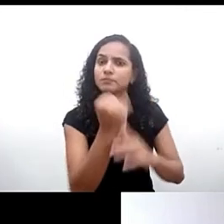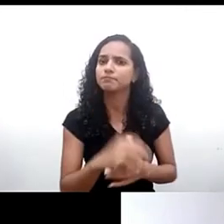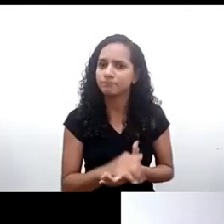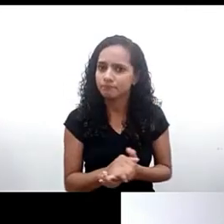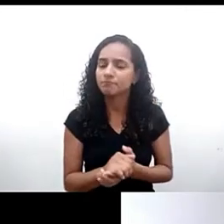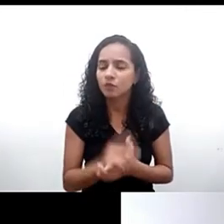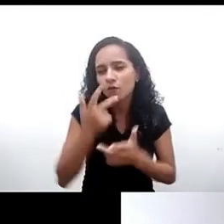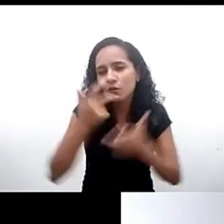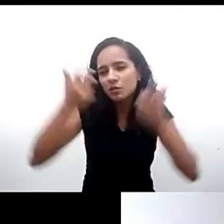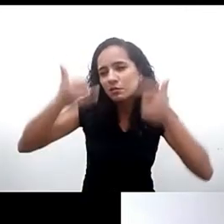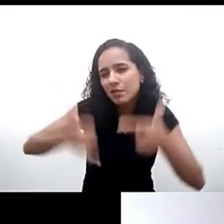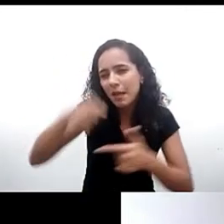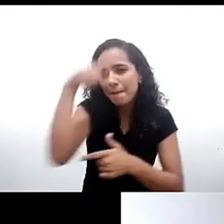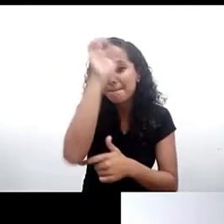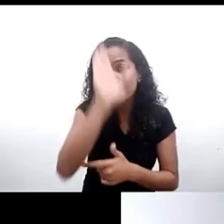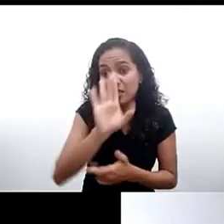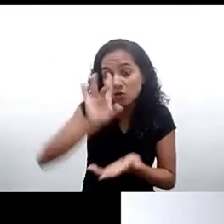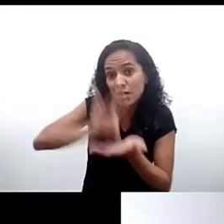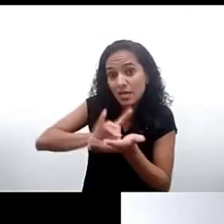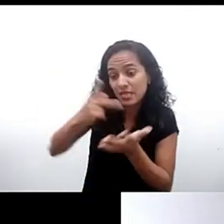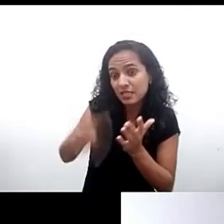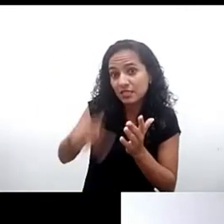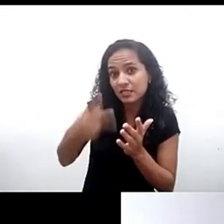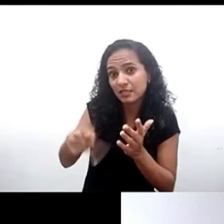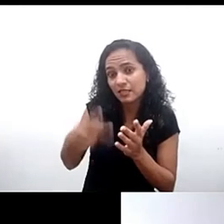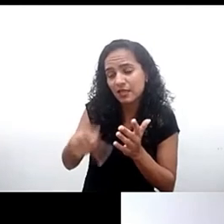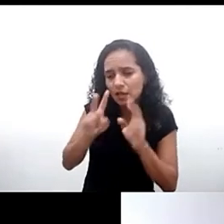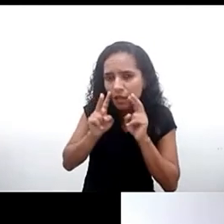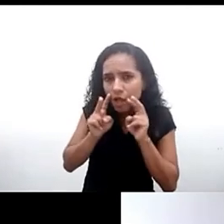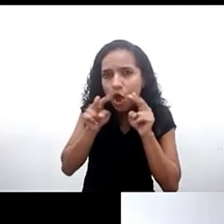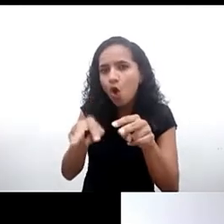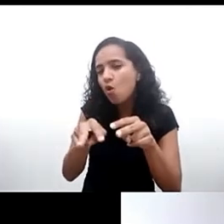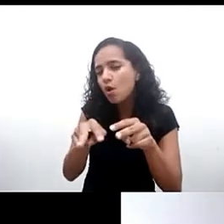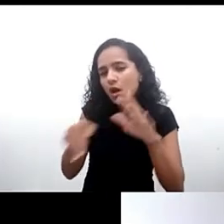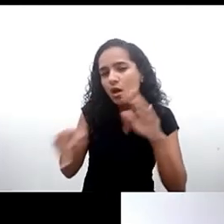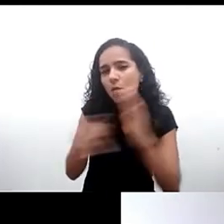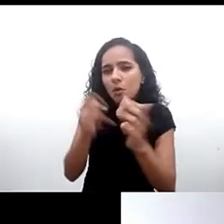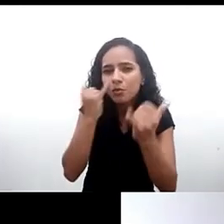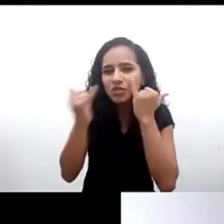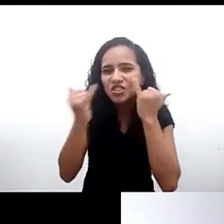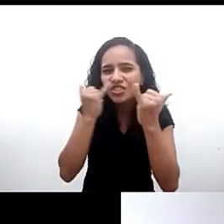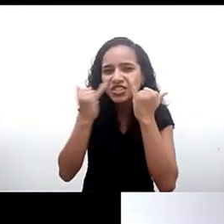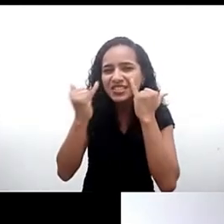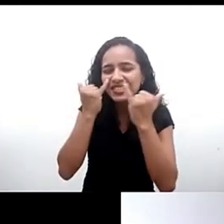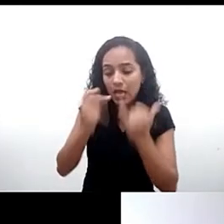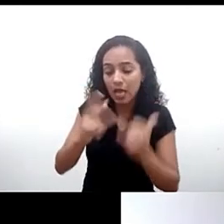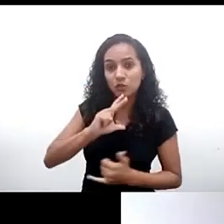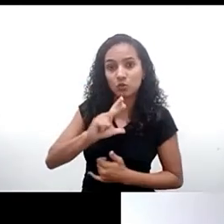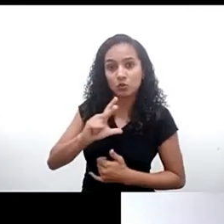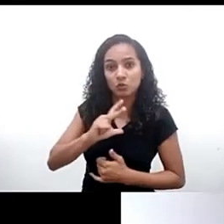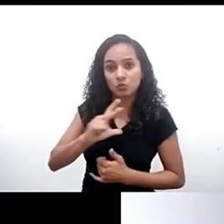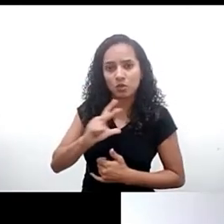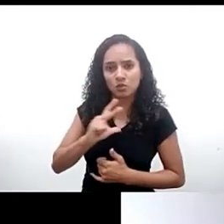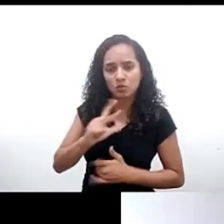do Brasil dessa realidade especialmente olhando para o sistema de proteção de dados pessoais que é o sistema que eu acabo acompanhando